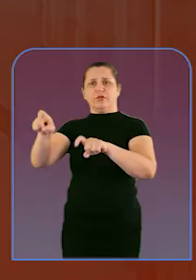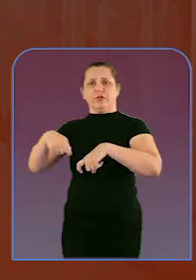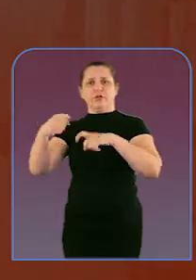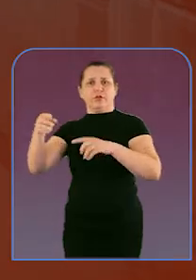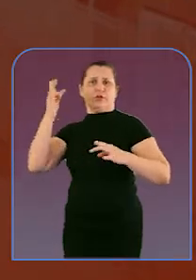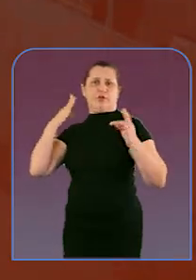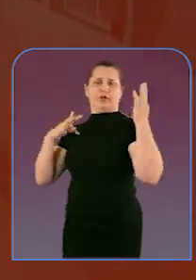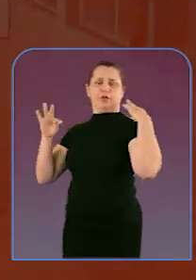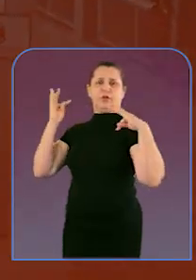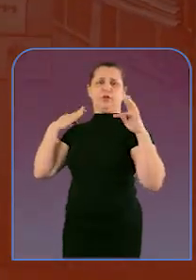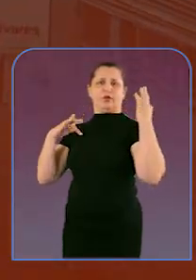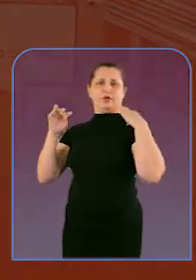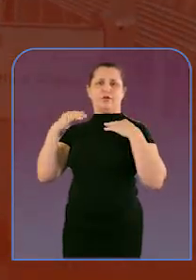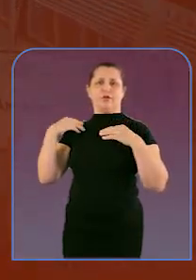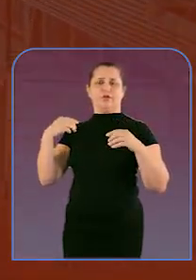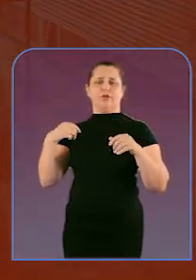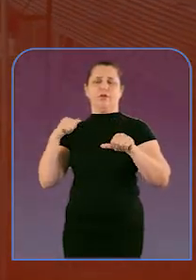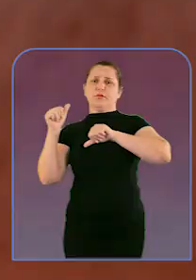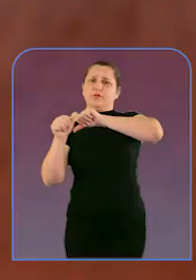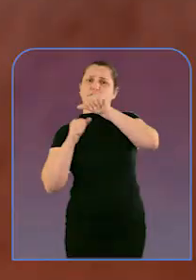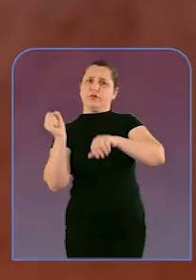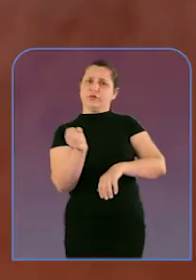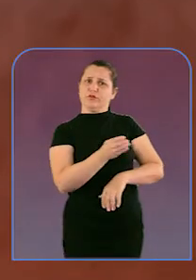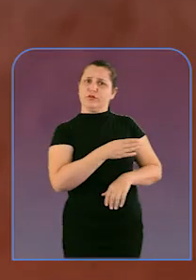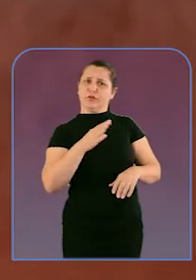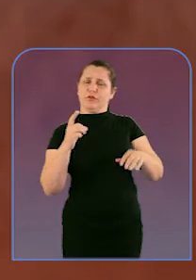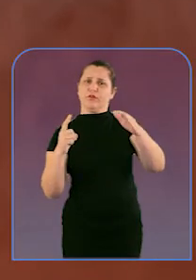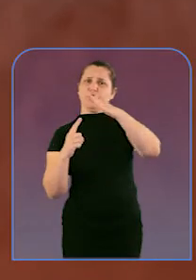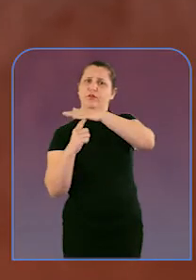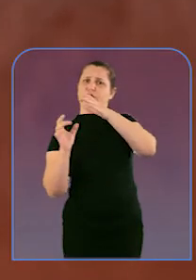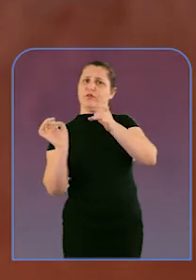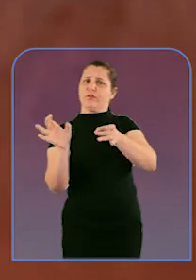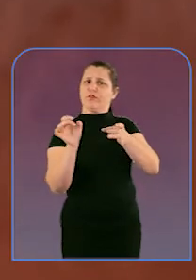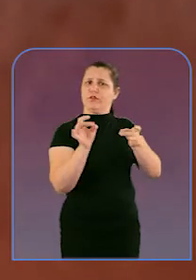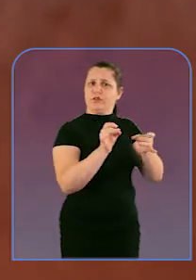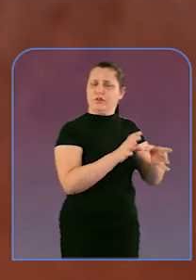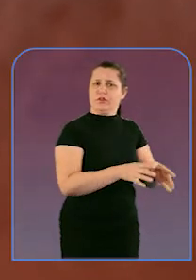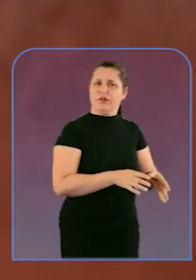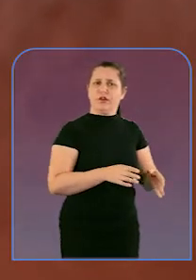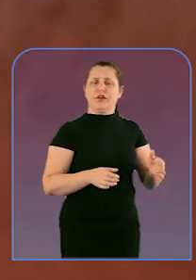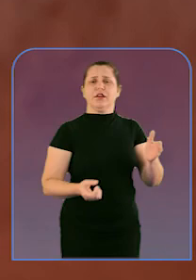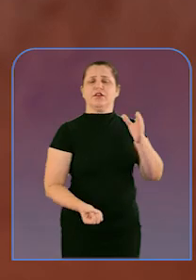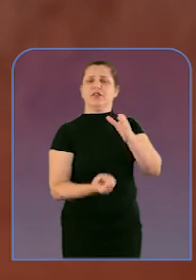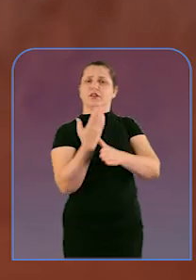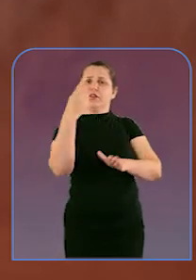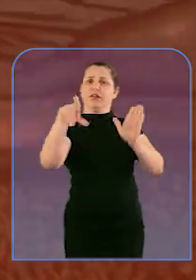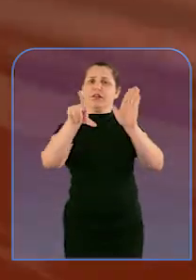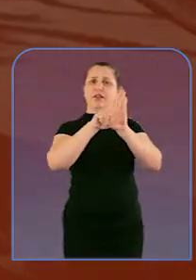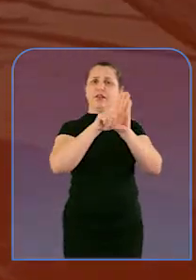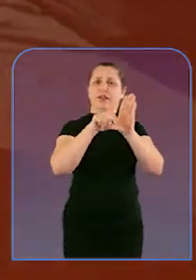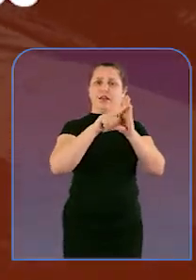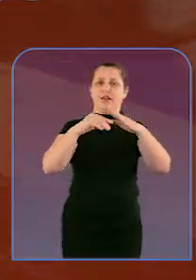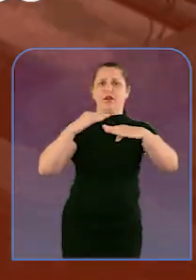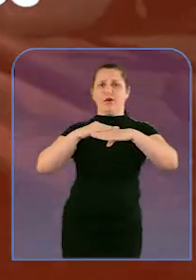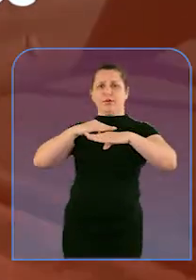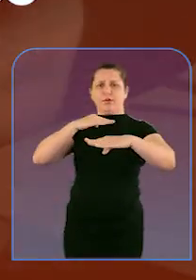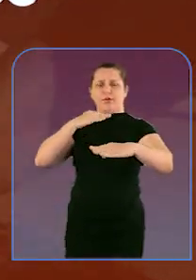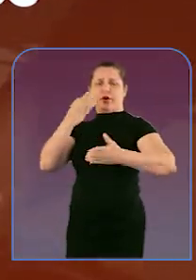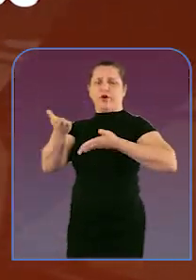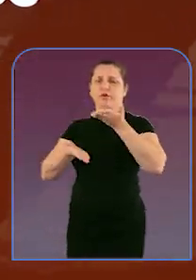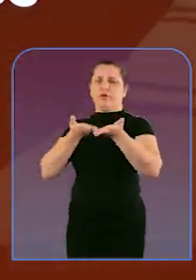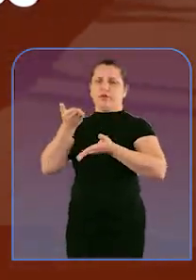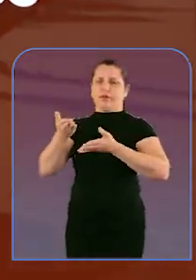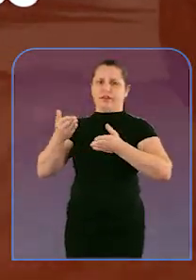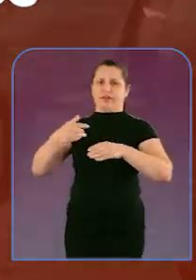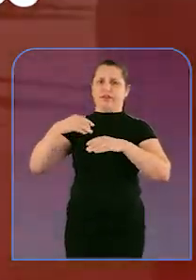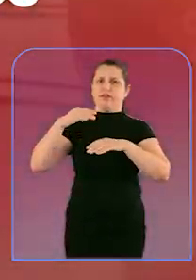reestruturação das feiras livres, criação da lei da patrulha mecanizada, mais crédito para